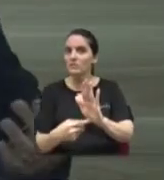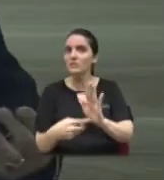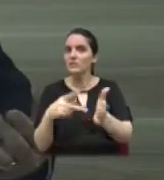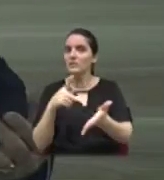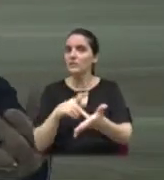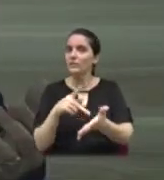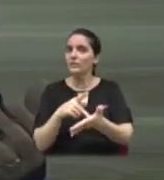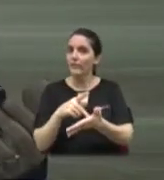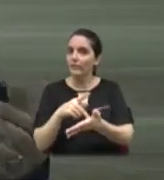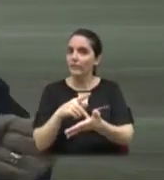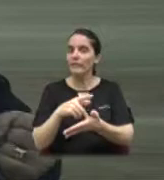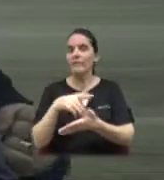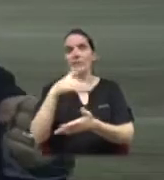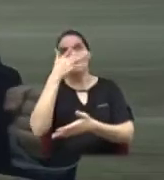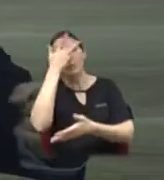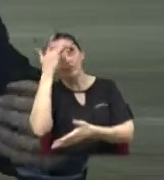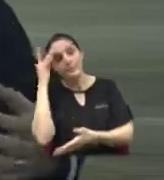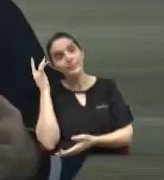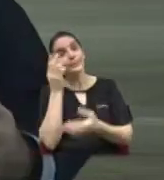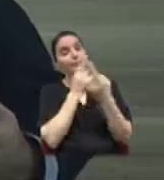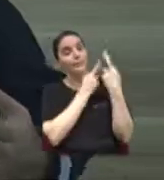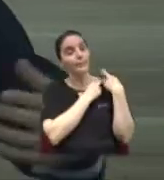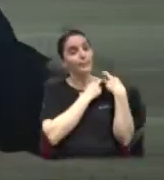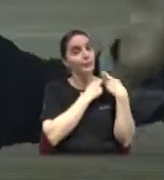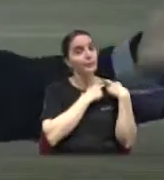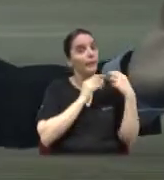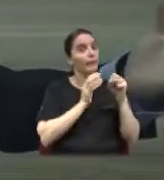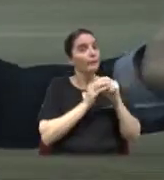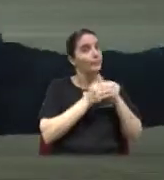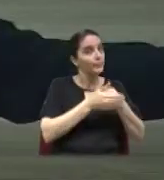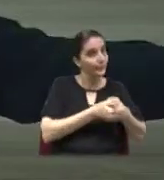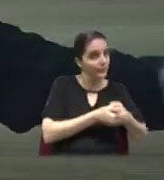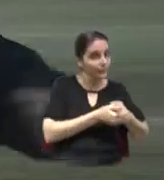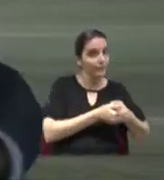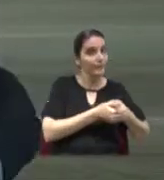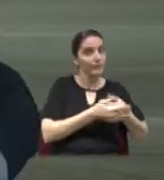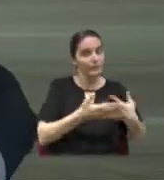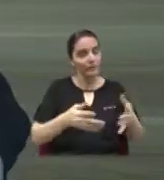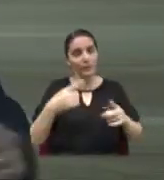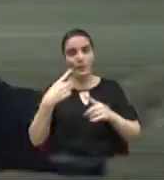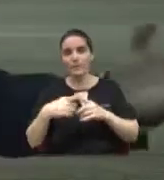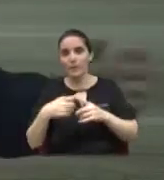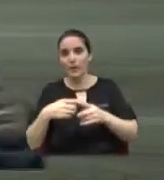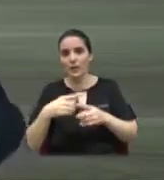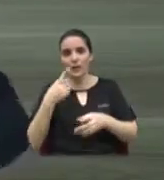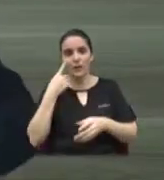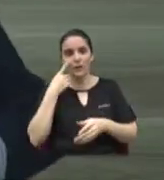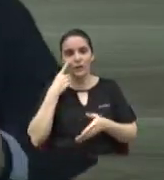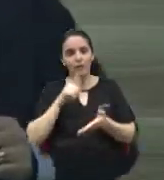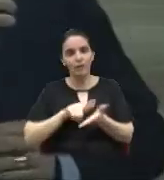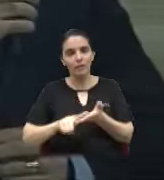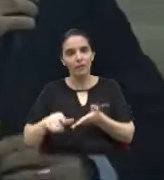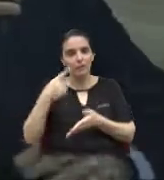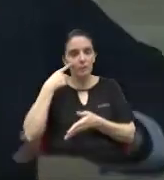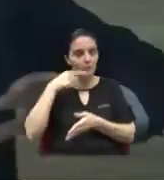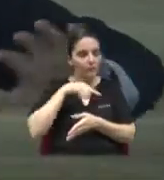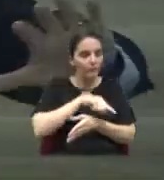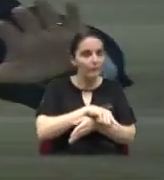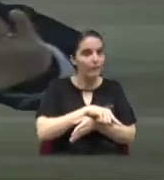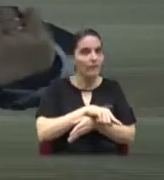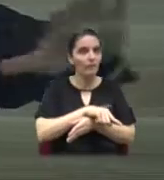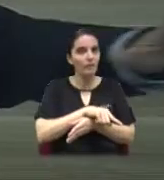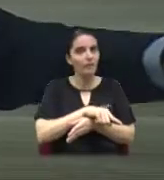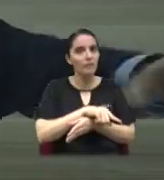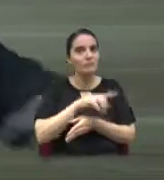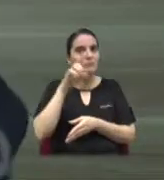apadrinhando isso. Porque quando vai ter a inspeção da vigilância de rotina, naquele